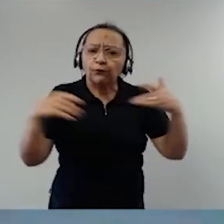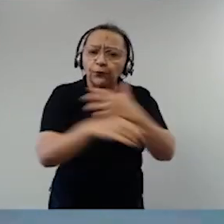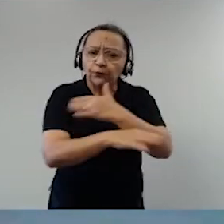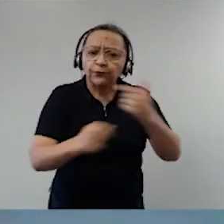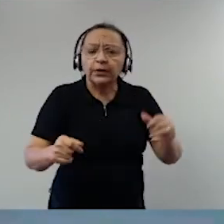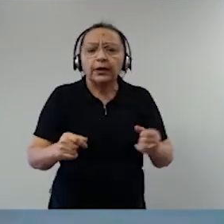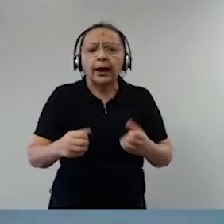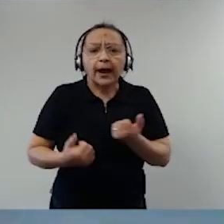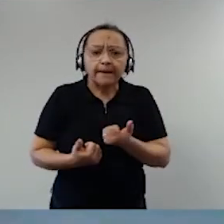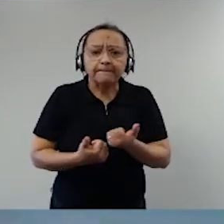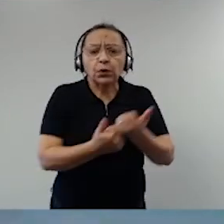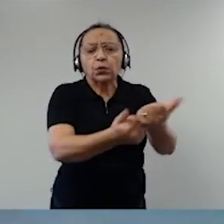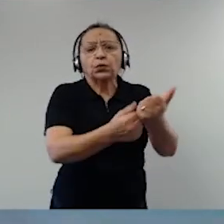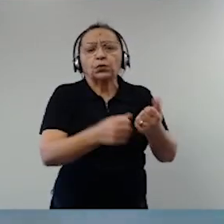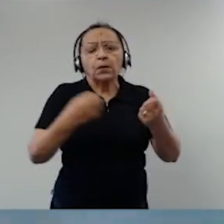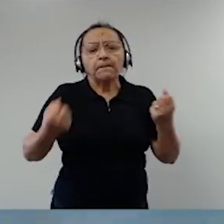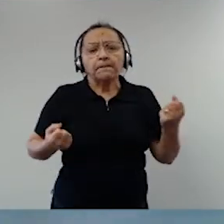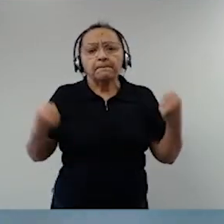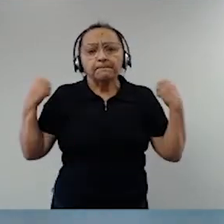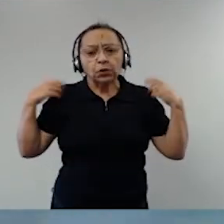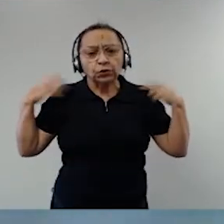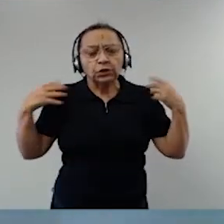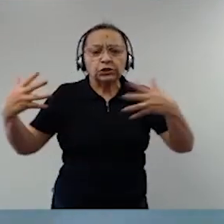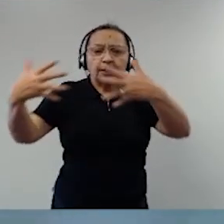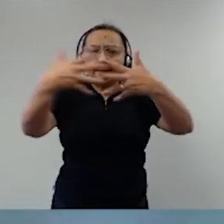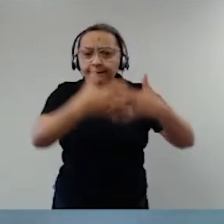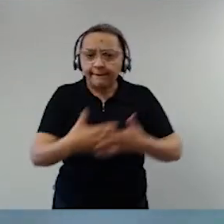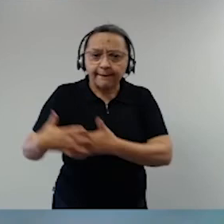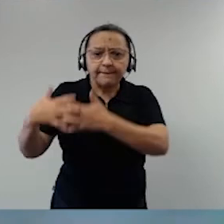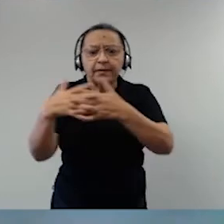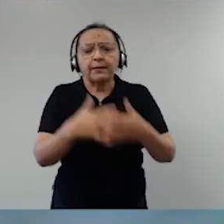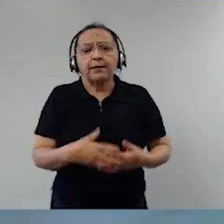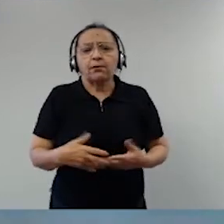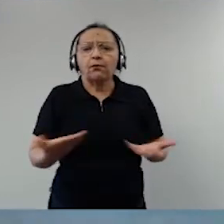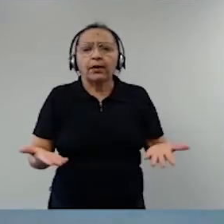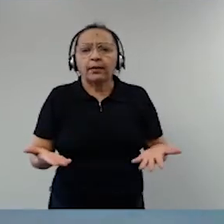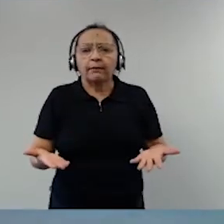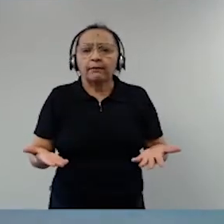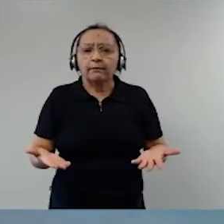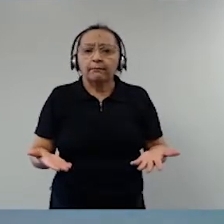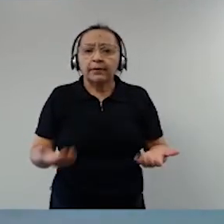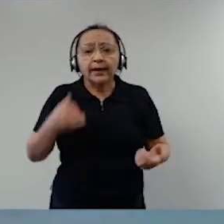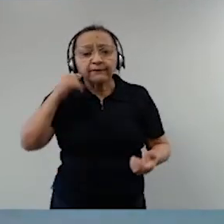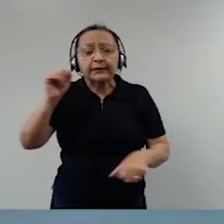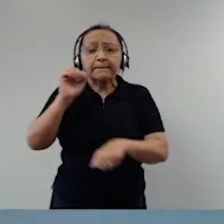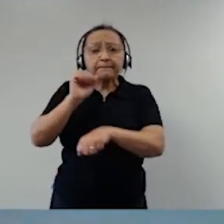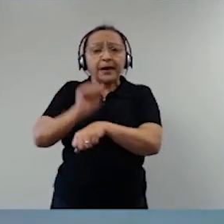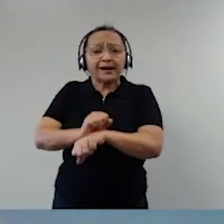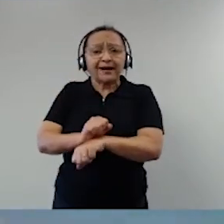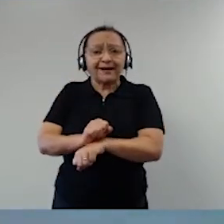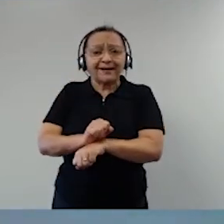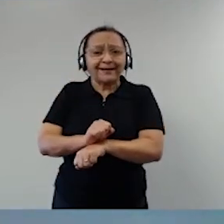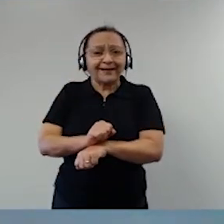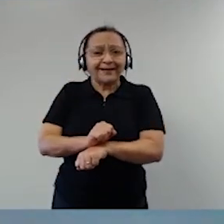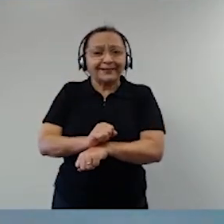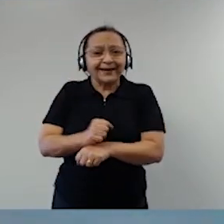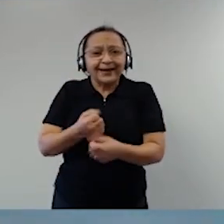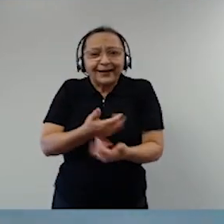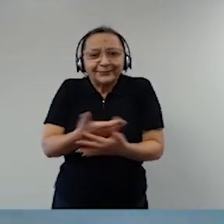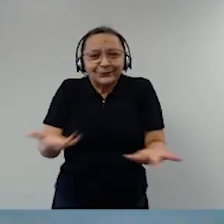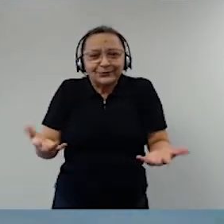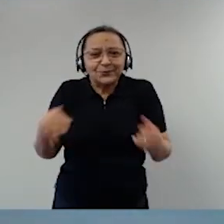alimentação para os restaurantes todos fechados para que pudesse ter o fluxo de movimentação de produtos para o Brasil não ter desabastecimento.